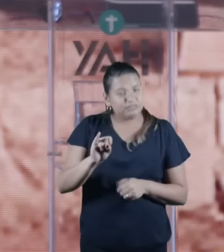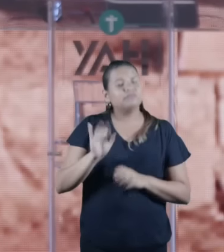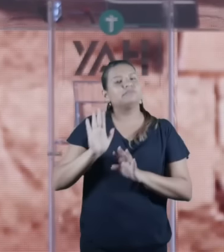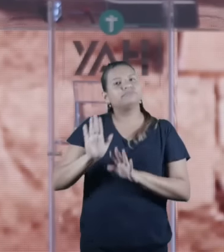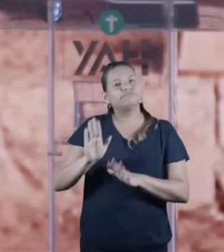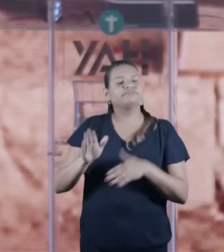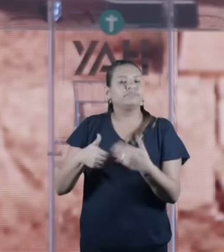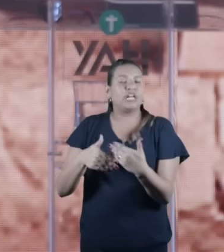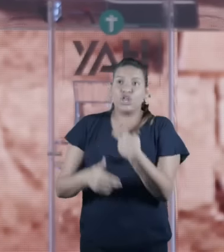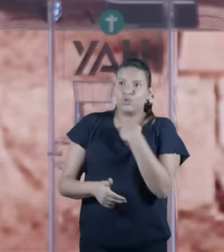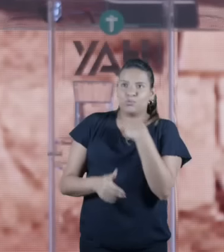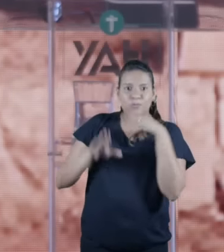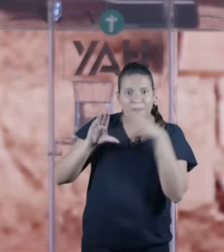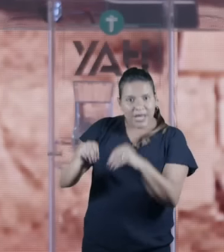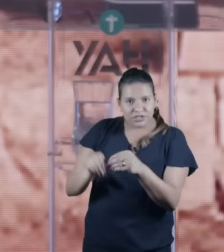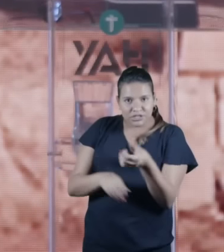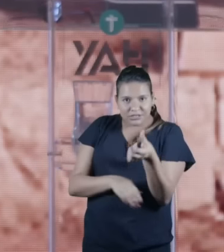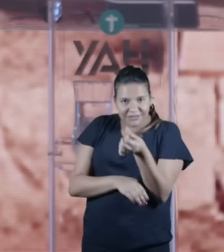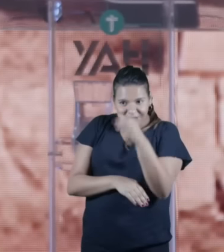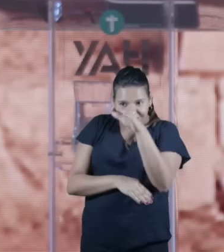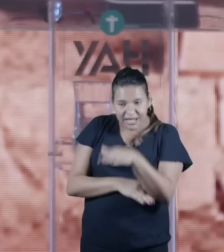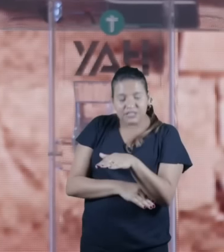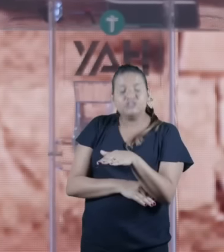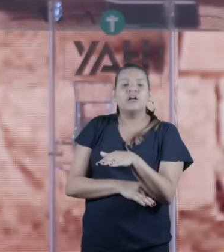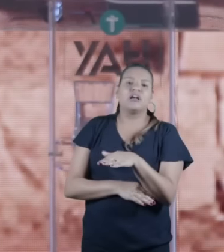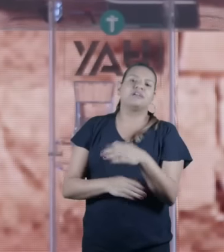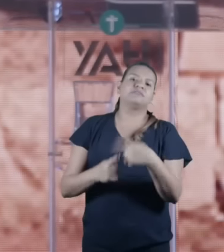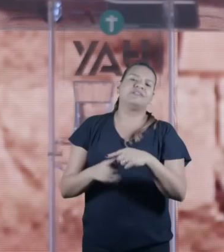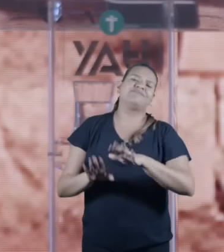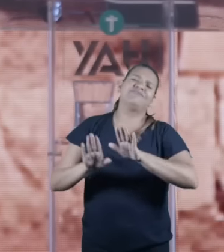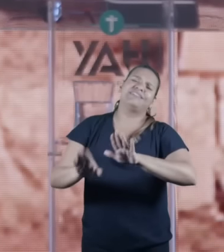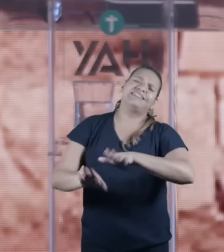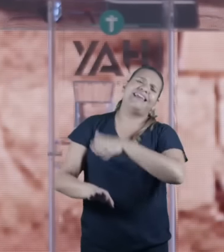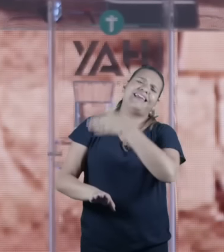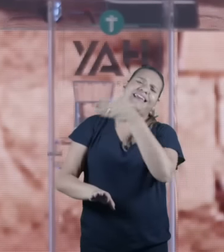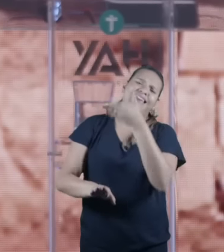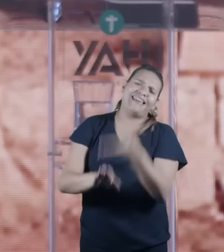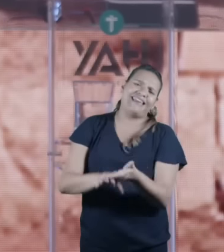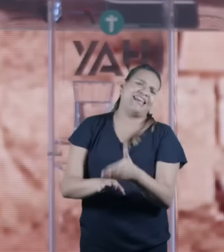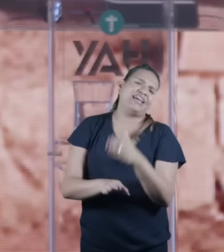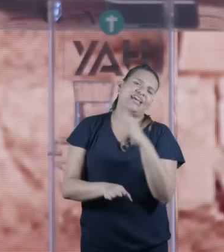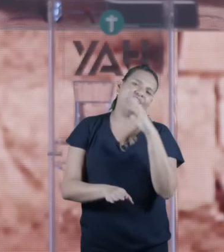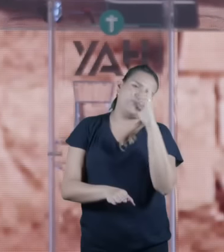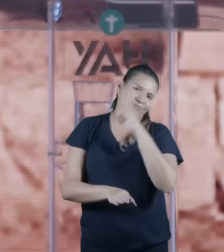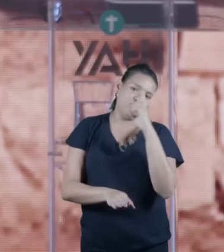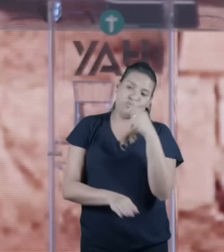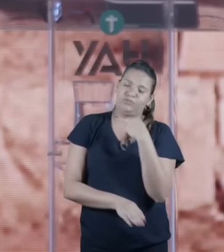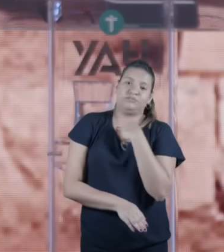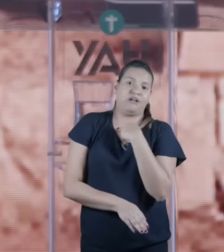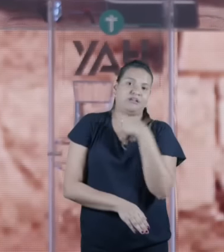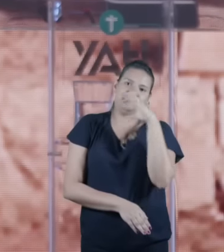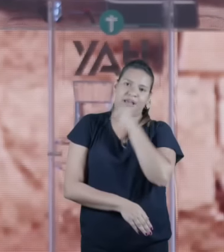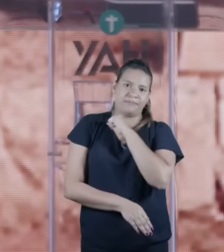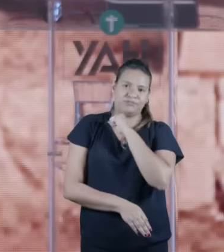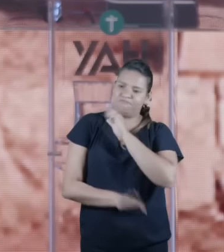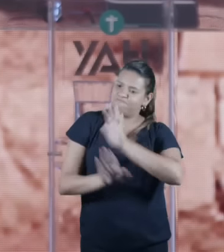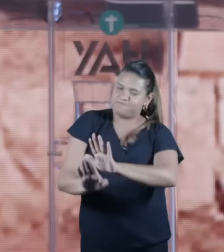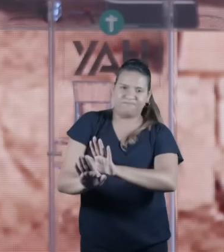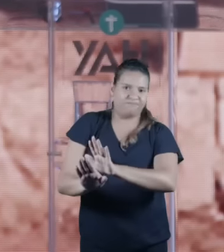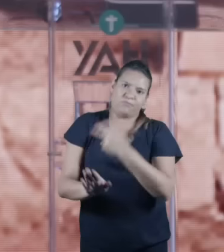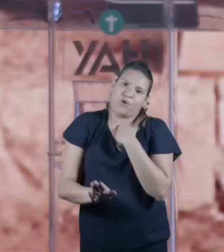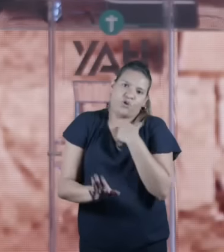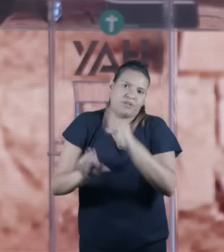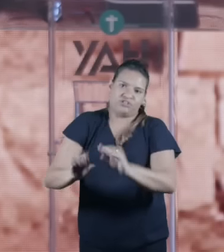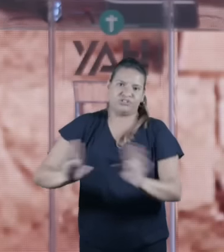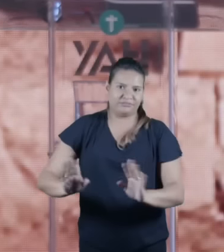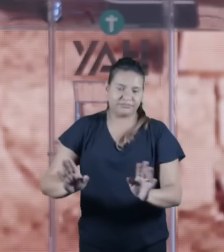manhã então quando Jesus morre na cruz na sexta-feira eles tem que rapidamente preparar o corpo dele levar para o